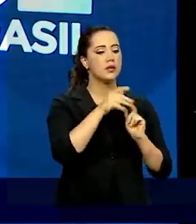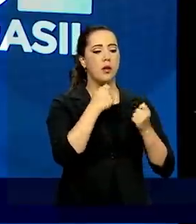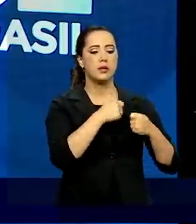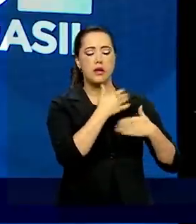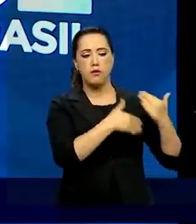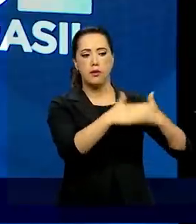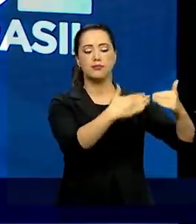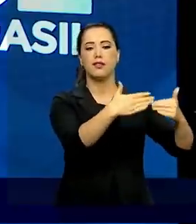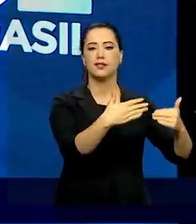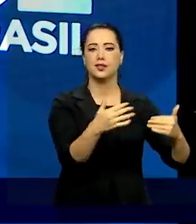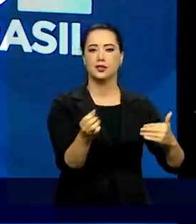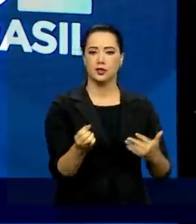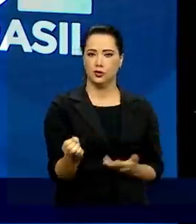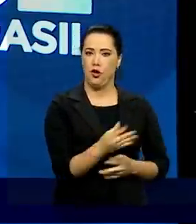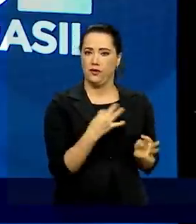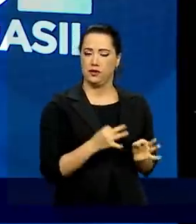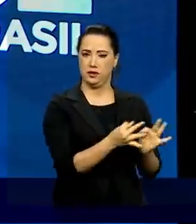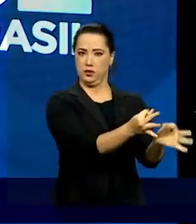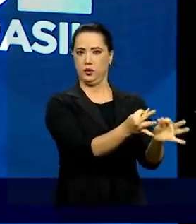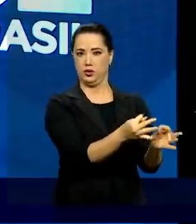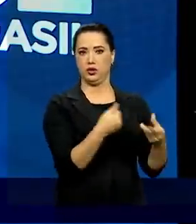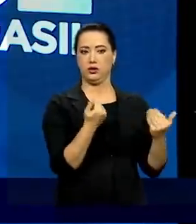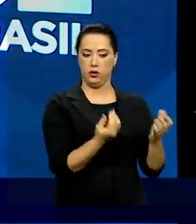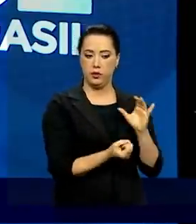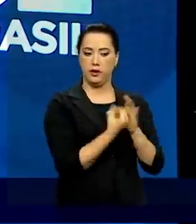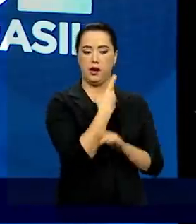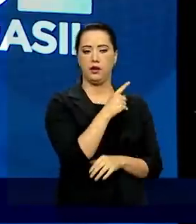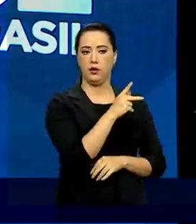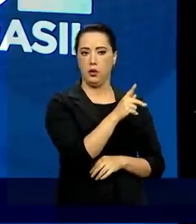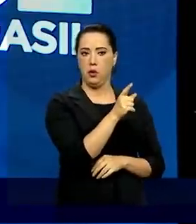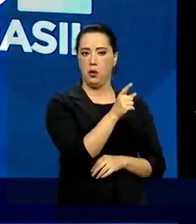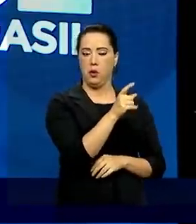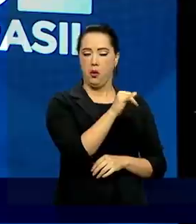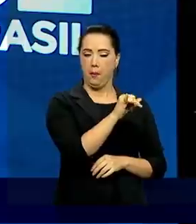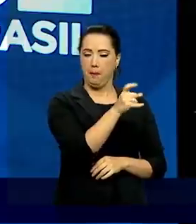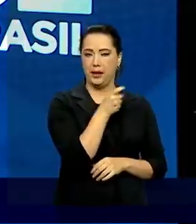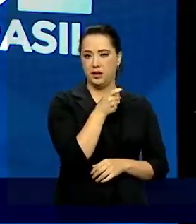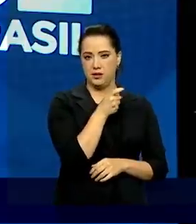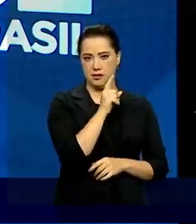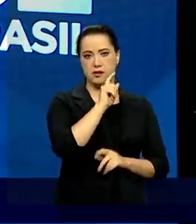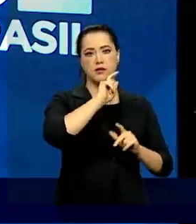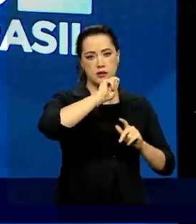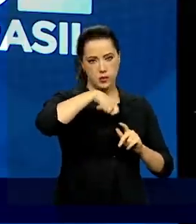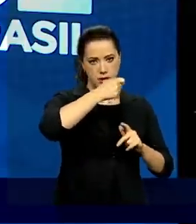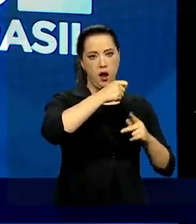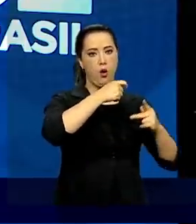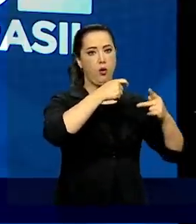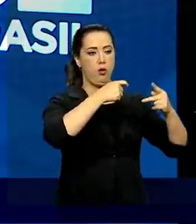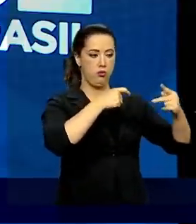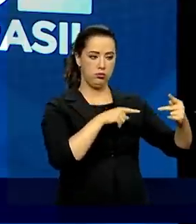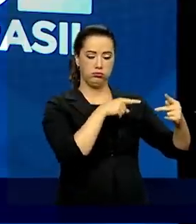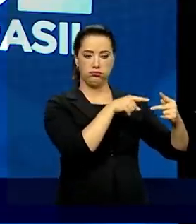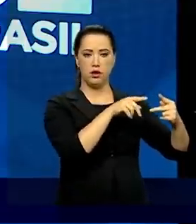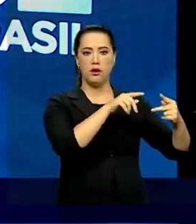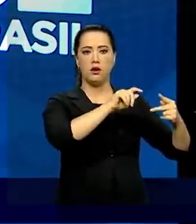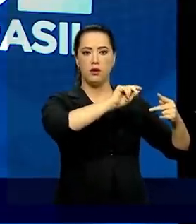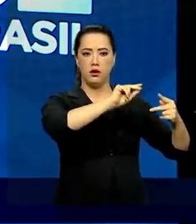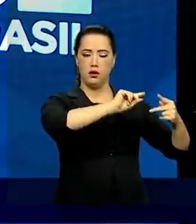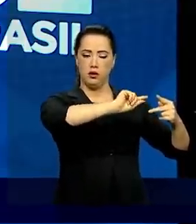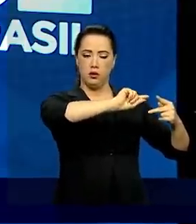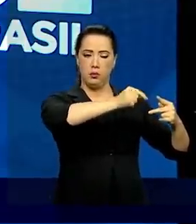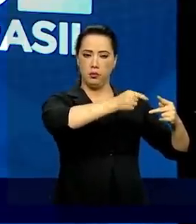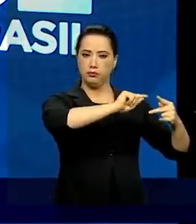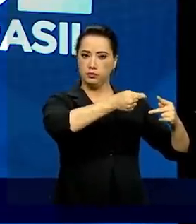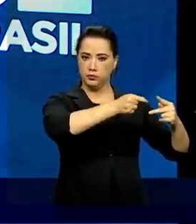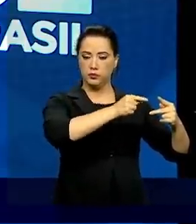e o PIX foi criado exatamente para atender essa demanda da população. O PIX tem essas características, tem uma característica de ser uma